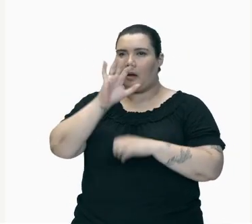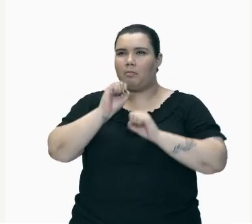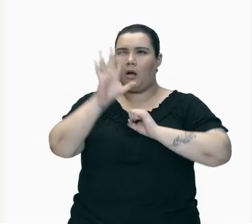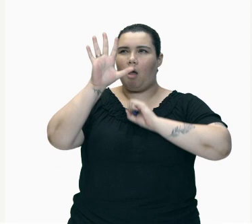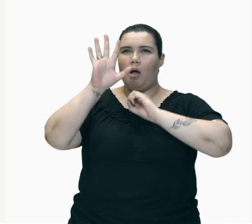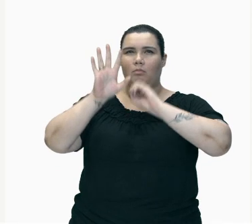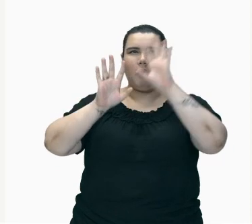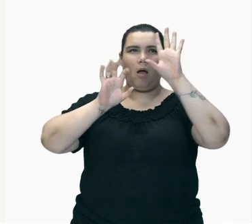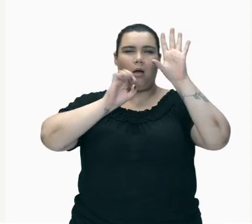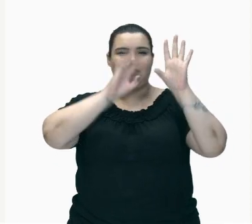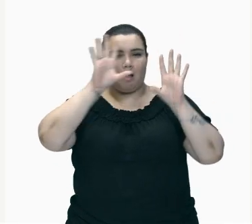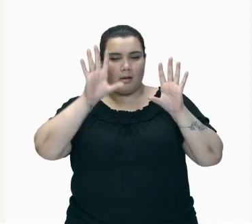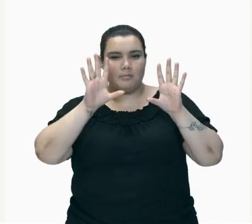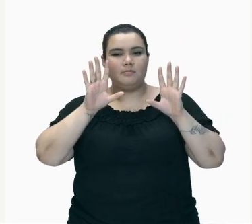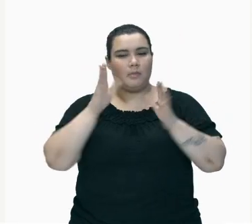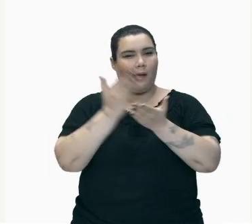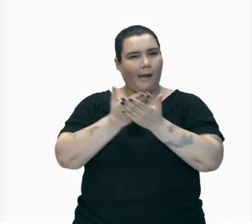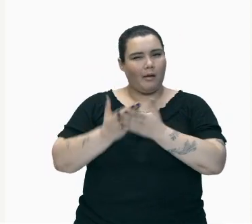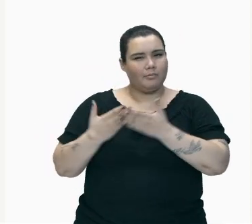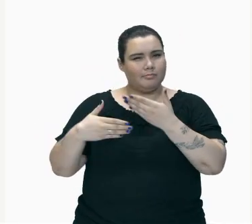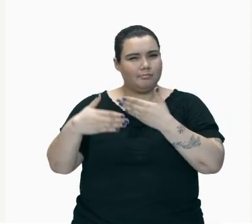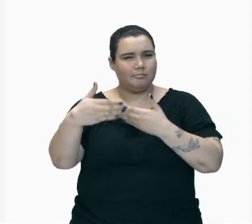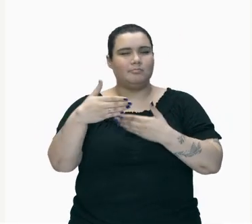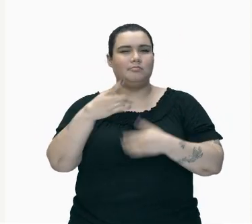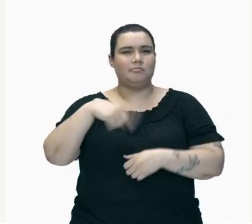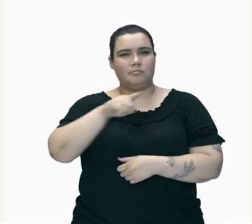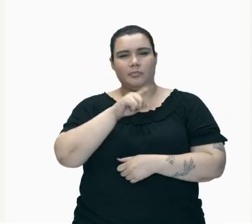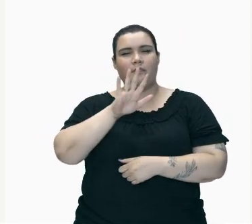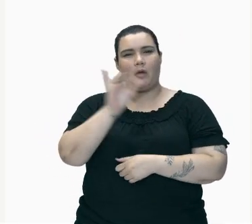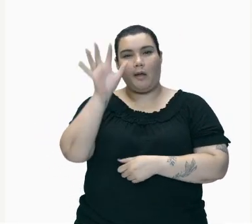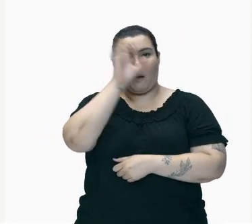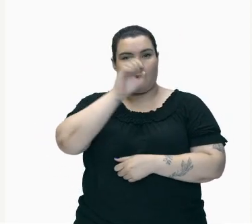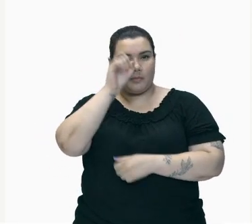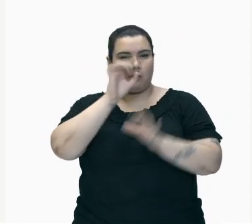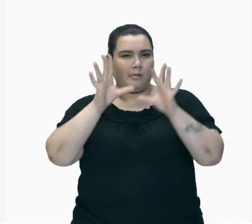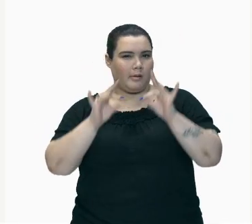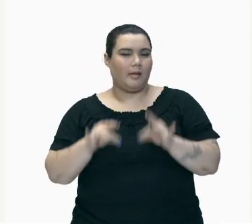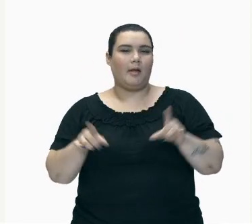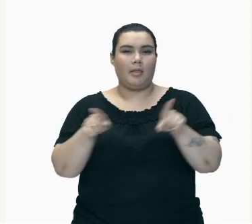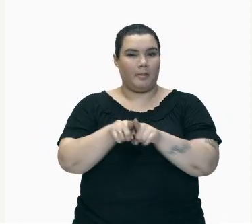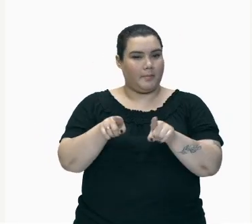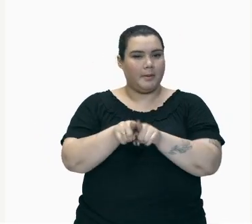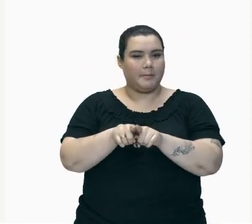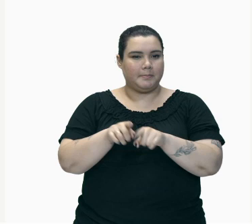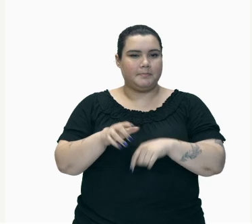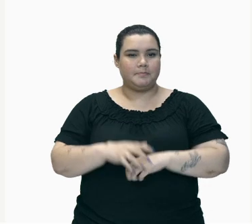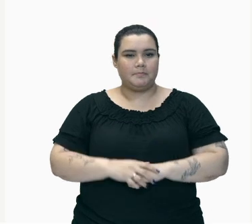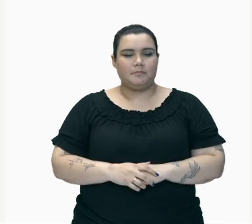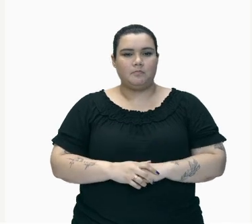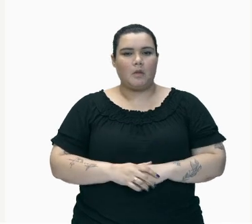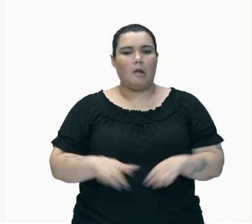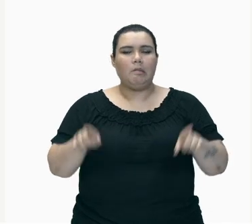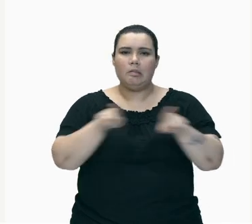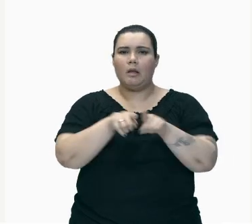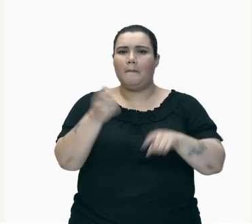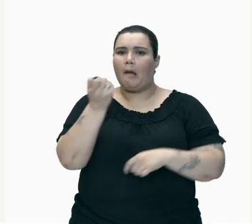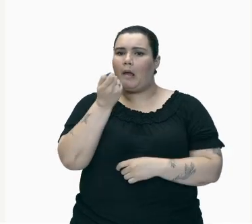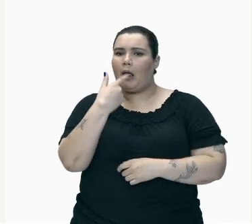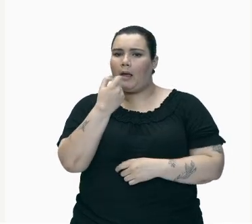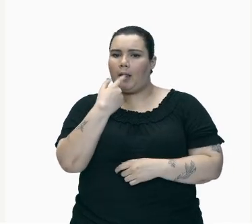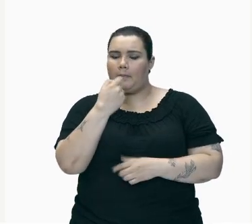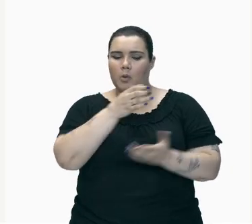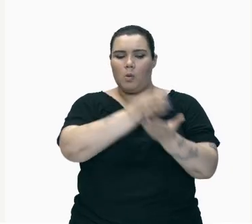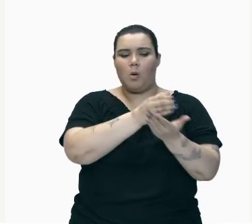Aulas Mais Adiante Vocês Vão Ver Realmente Esses Fogos De Artifício A Efervescência De Um